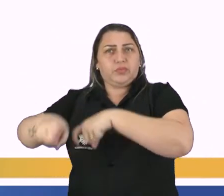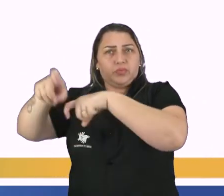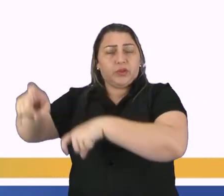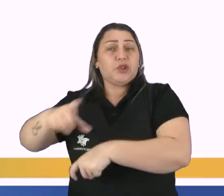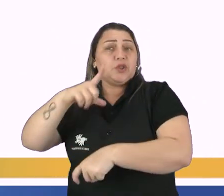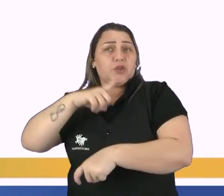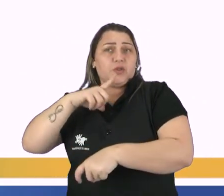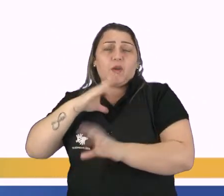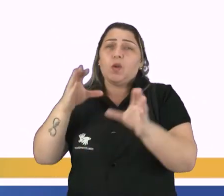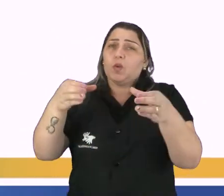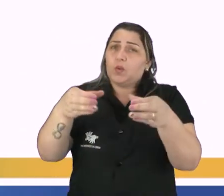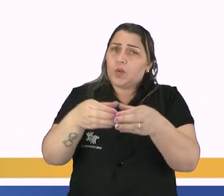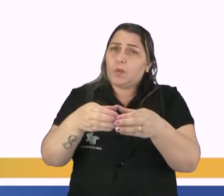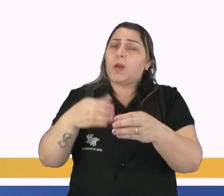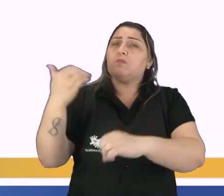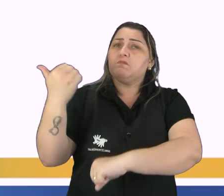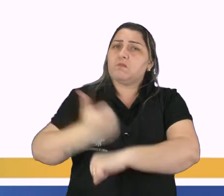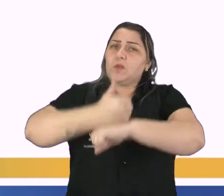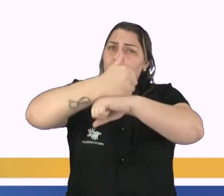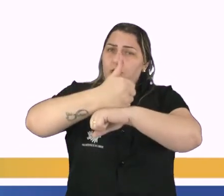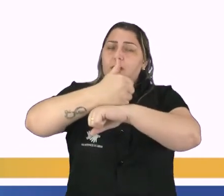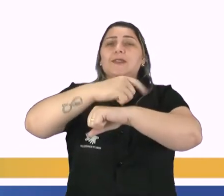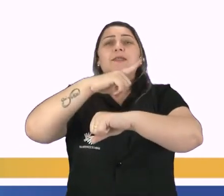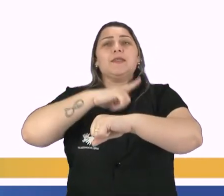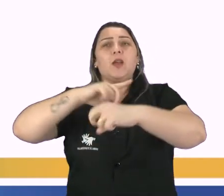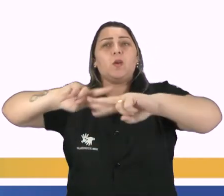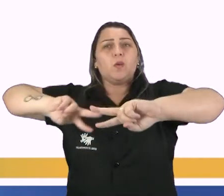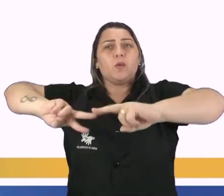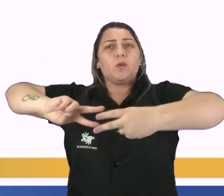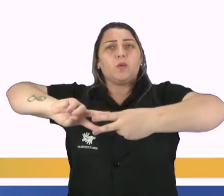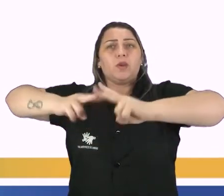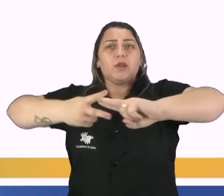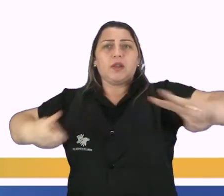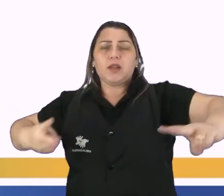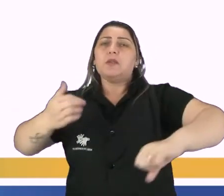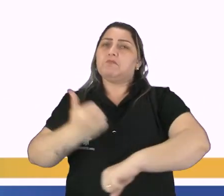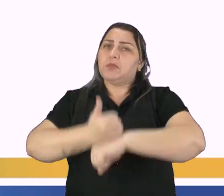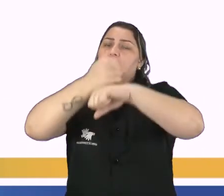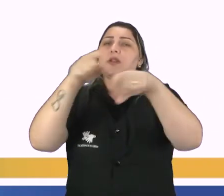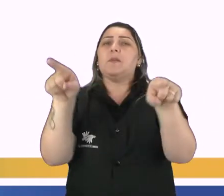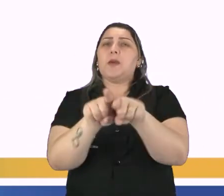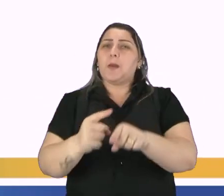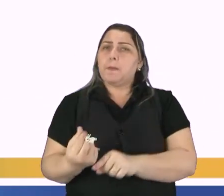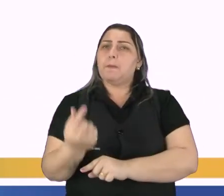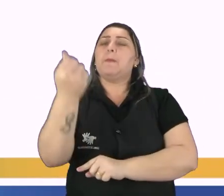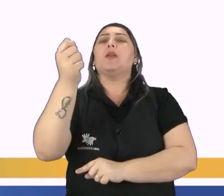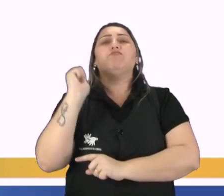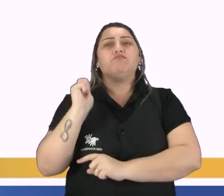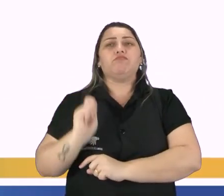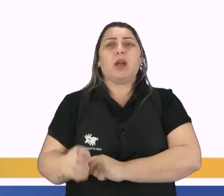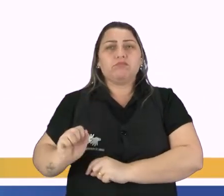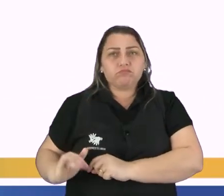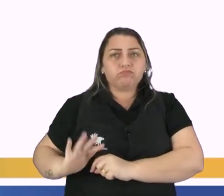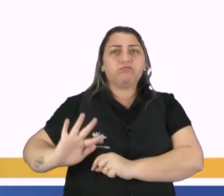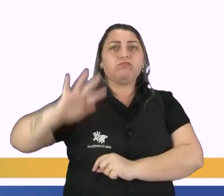rebanho, com muita qualidade, e que tem uma genética qualificada, o preço nos leilões, é lá em cima. E também